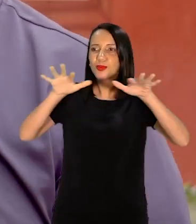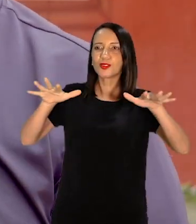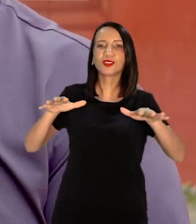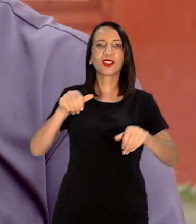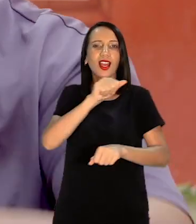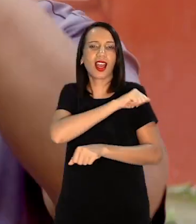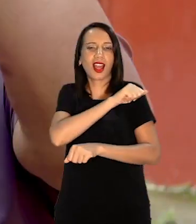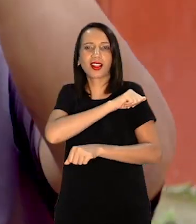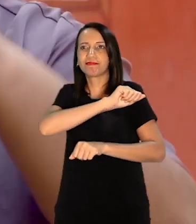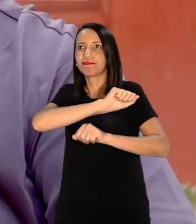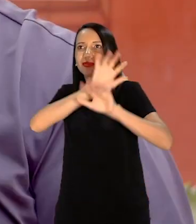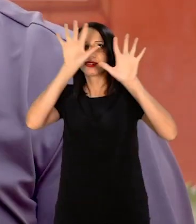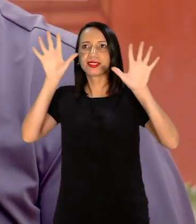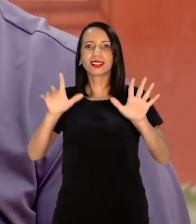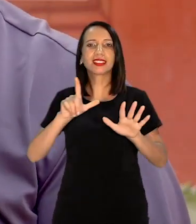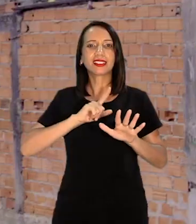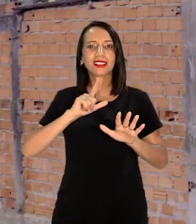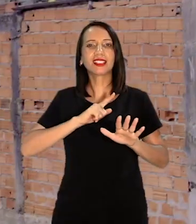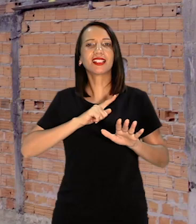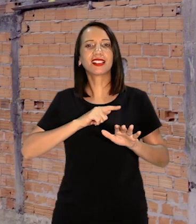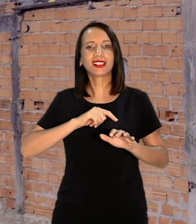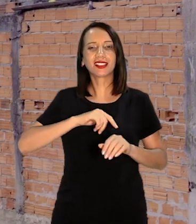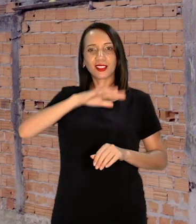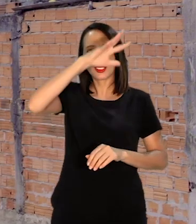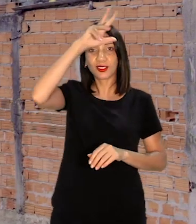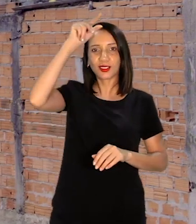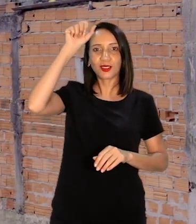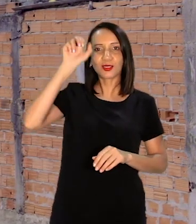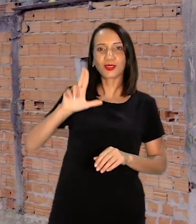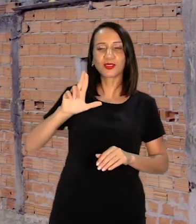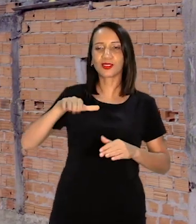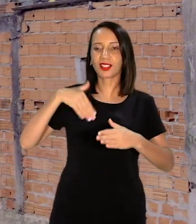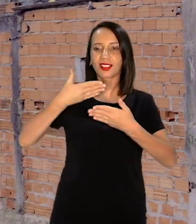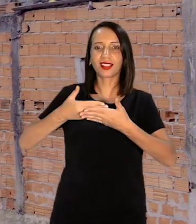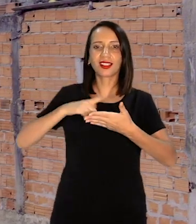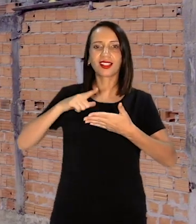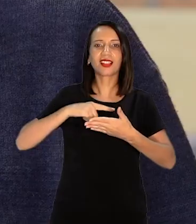do Rio Grande do Sul até o Piauí Aglomerado de casas